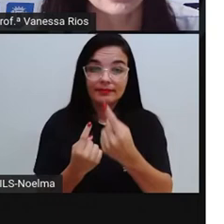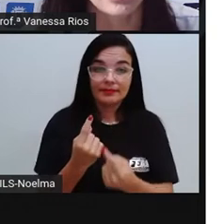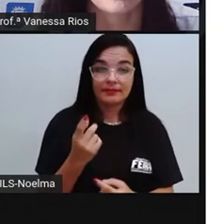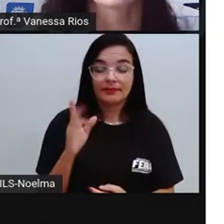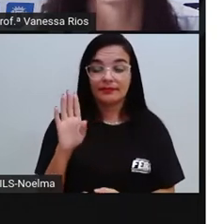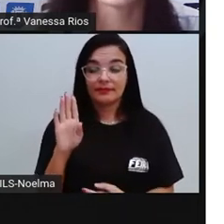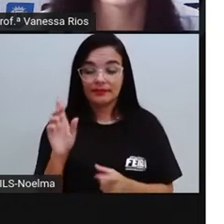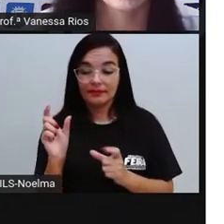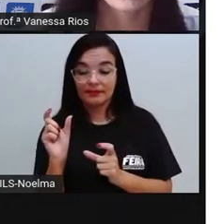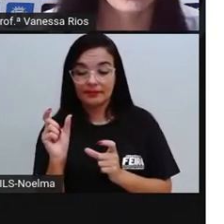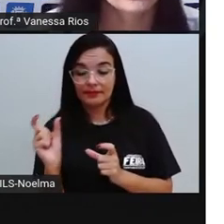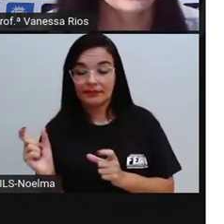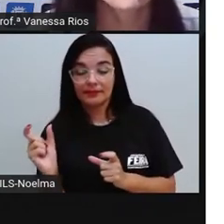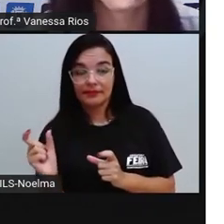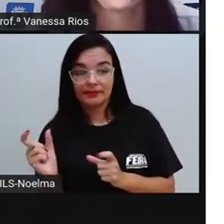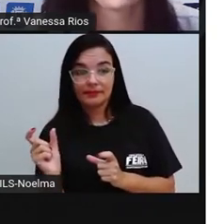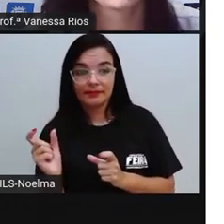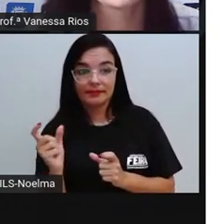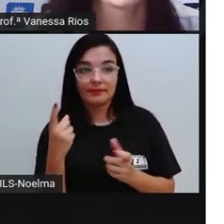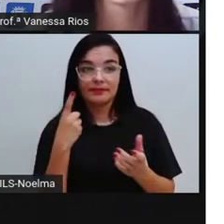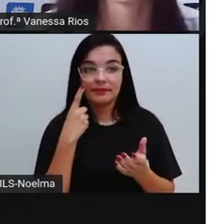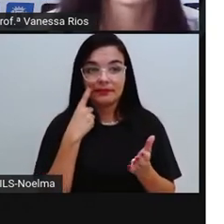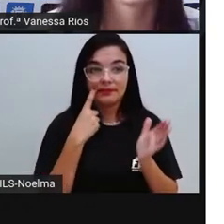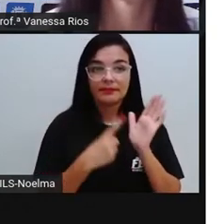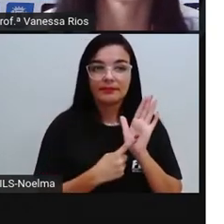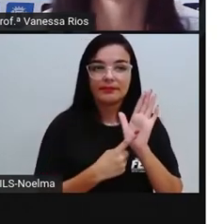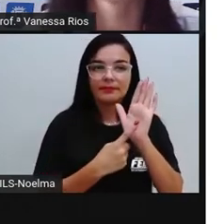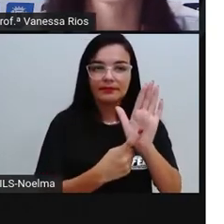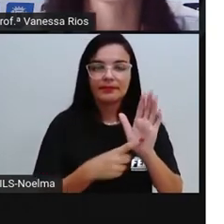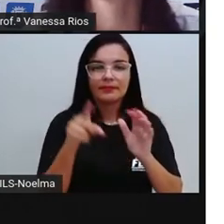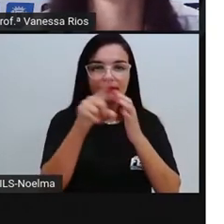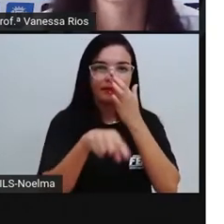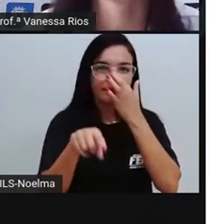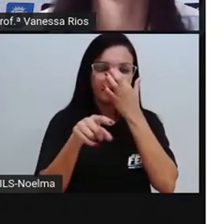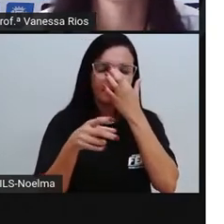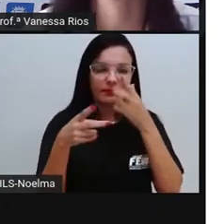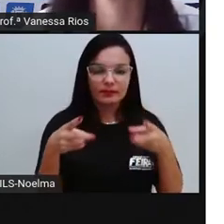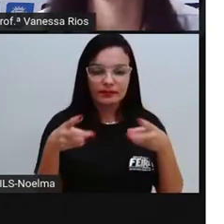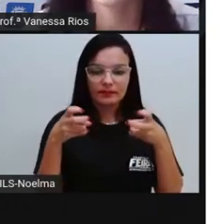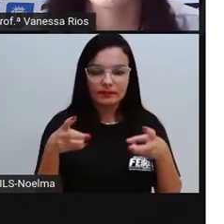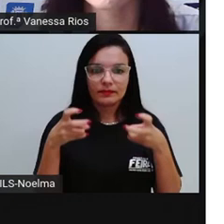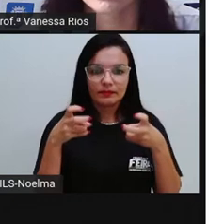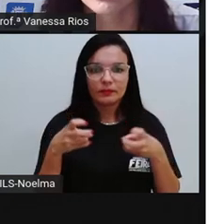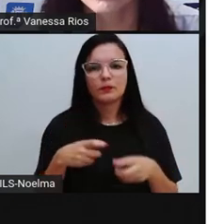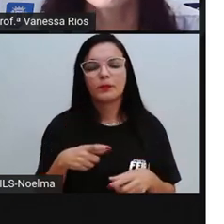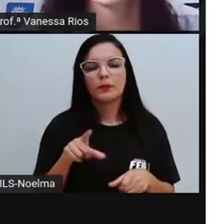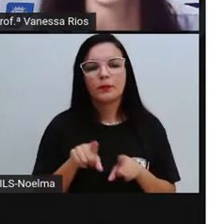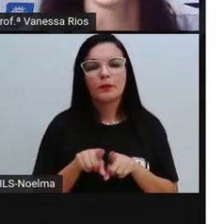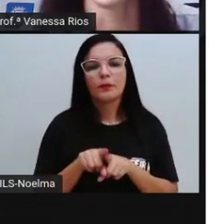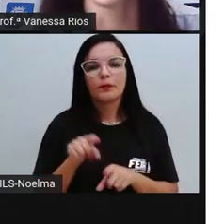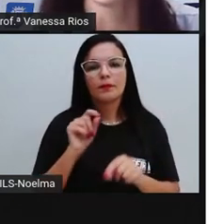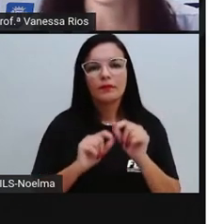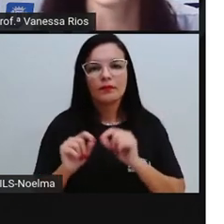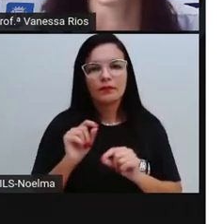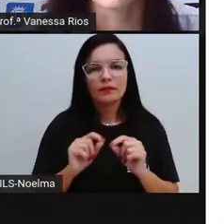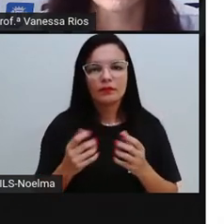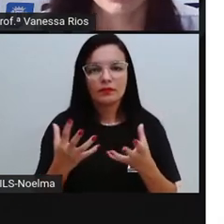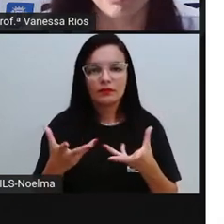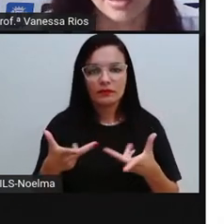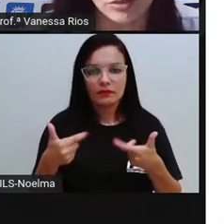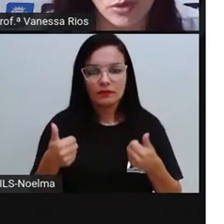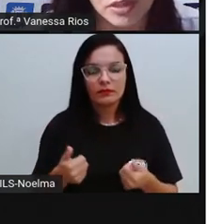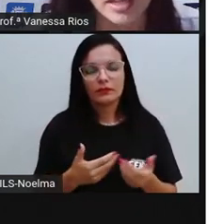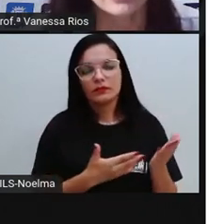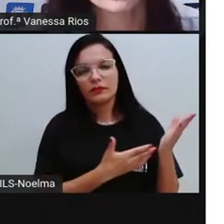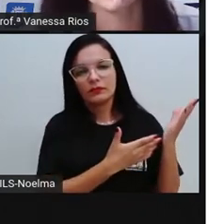aparecem, né? A pró destacou essas palavras e a gente vai observar em relação à classificação quanto à